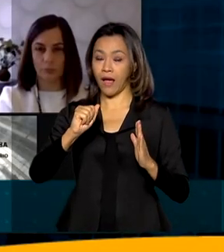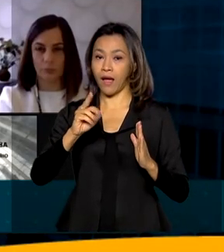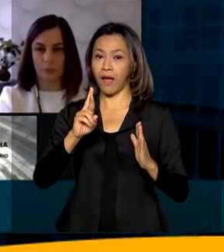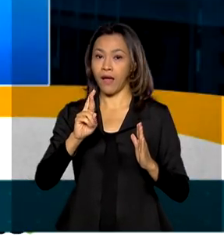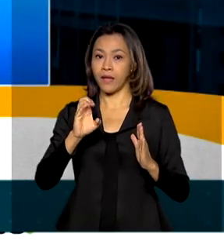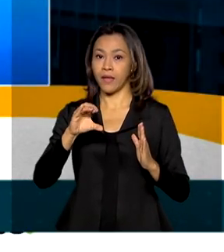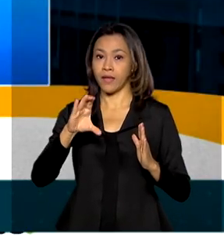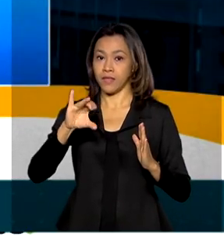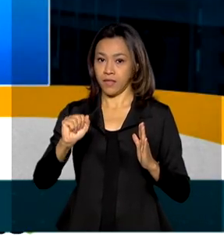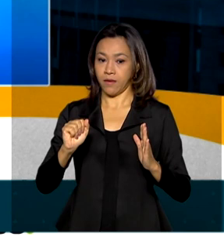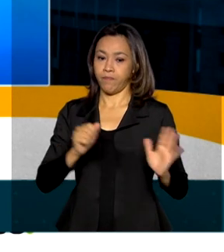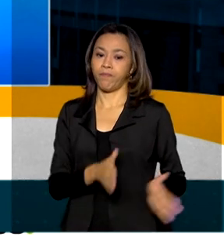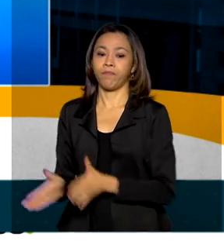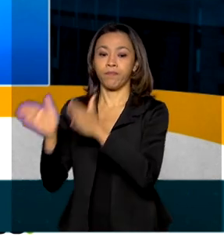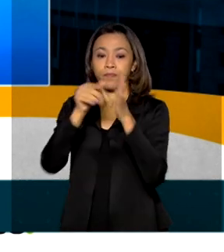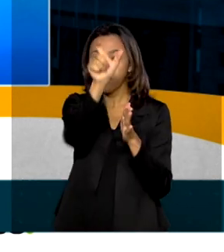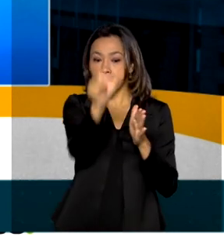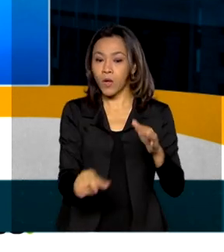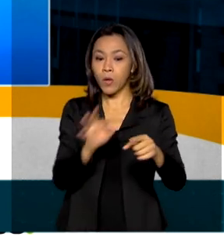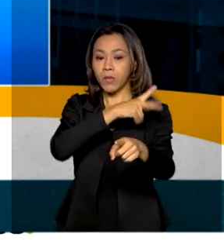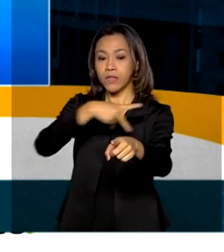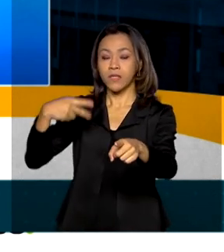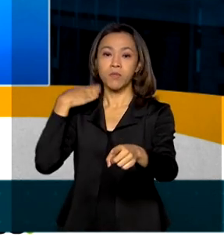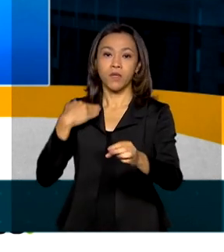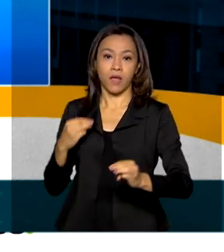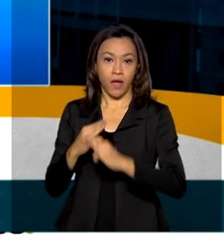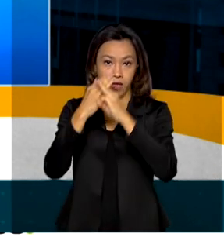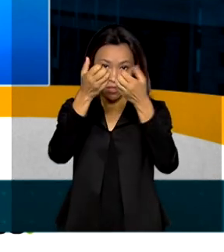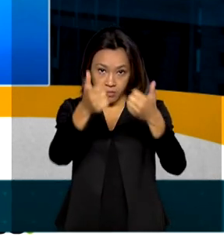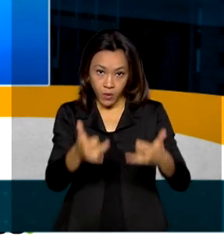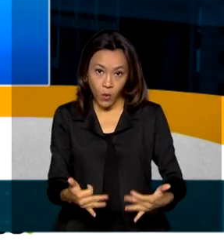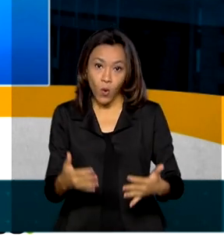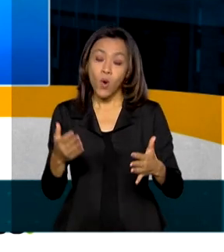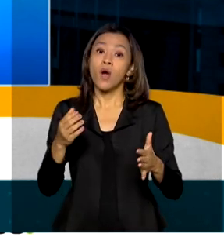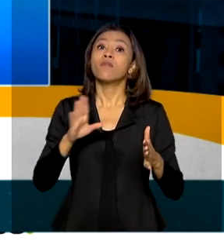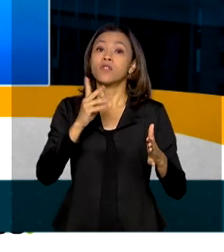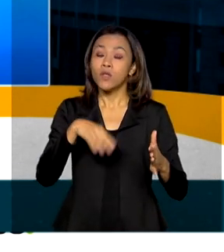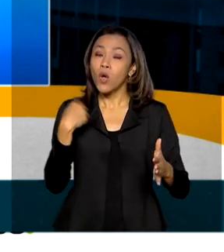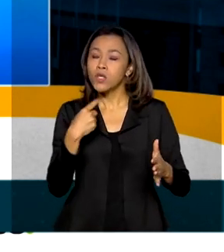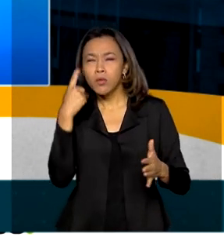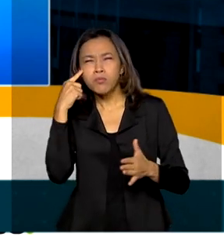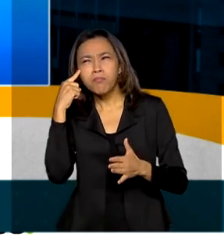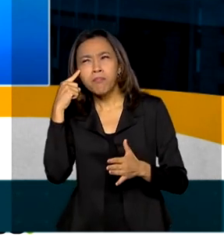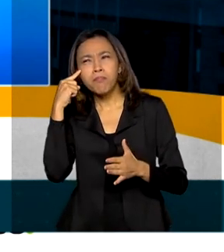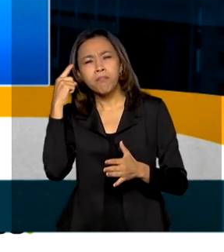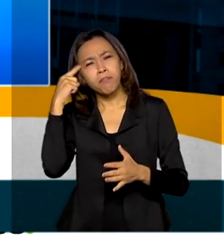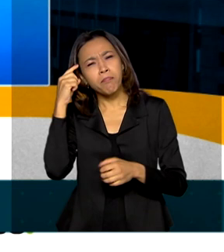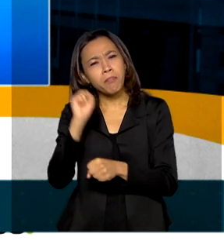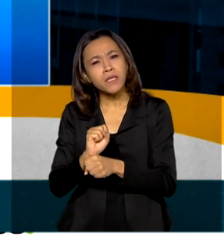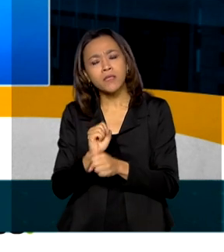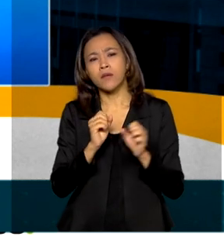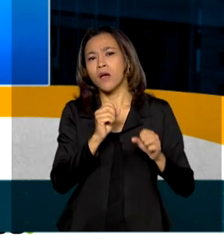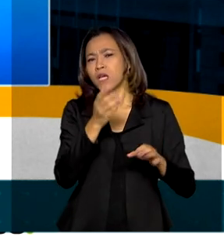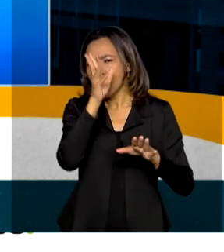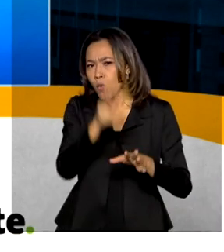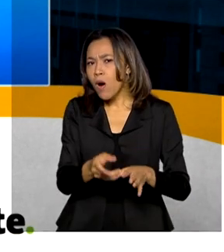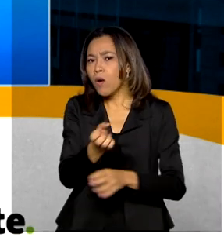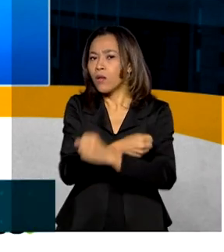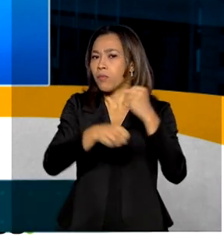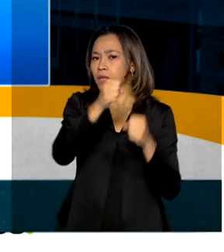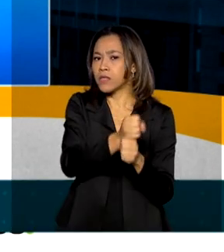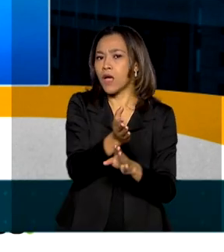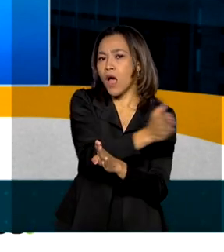imobiliário, Pedro Guimarães adiantou que uma nova pausa está em estudo. Como nós fizemos ano passado, estamos